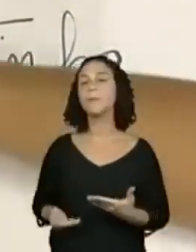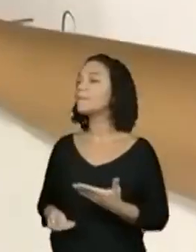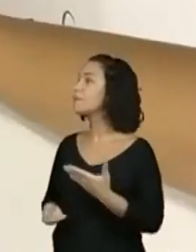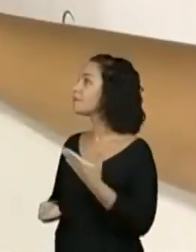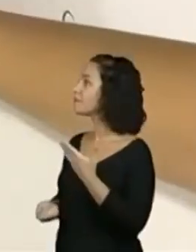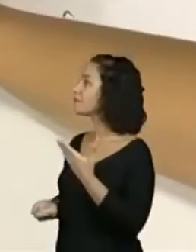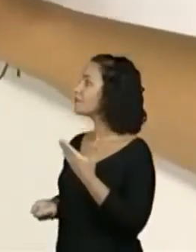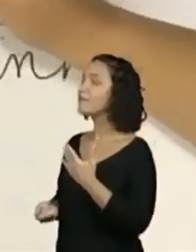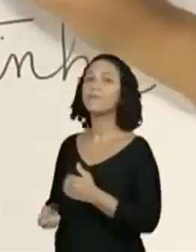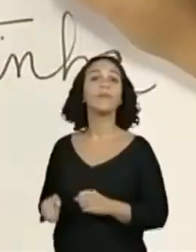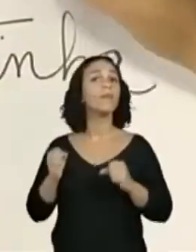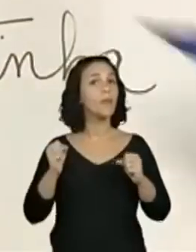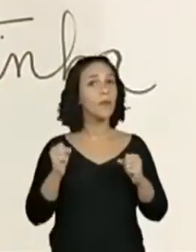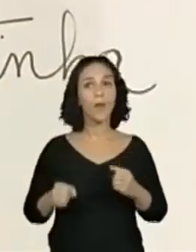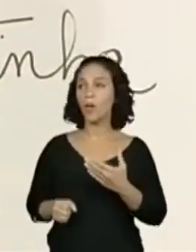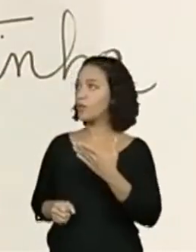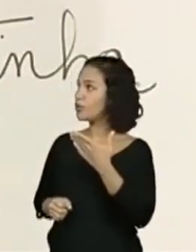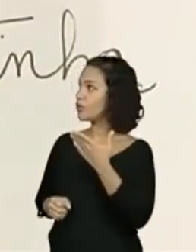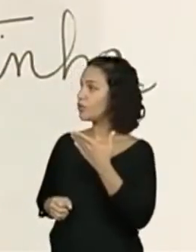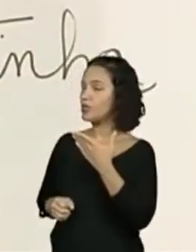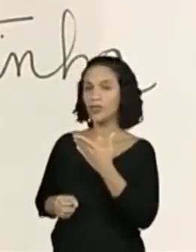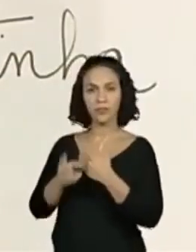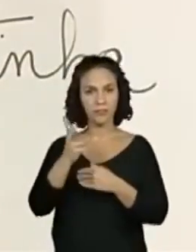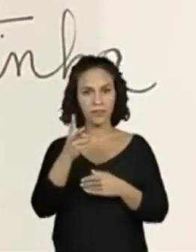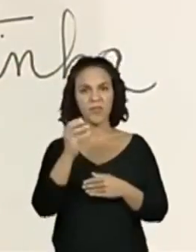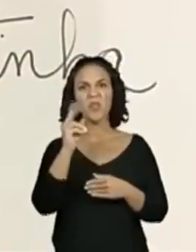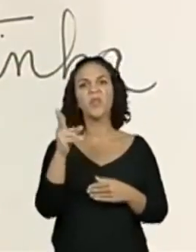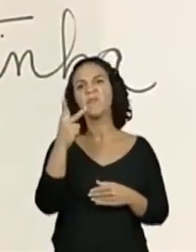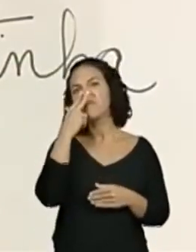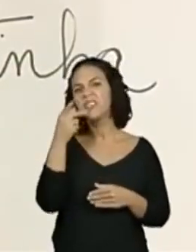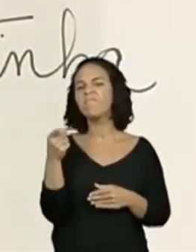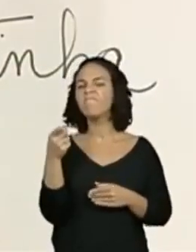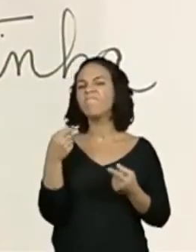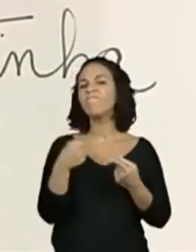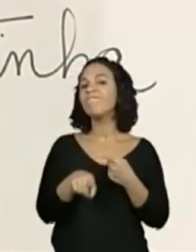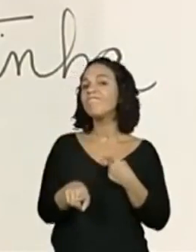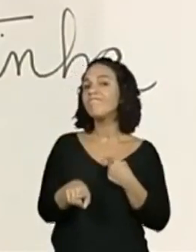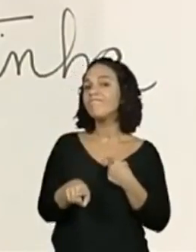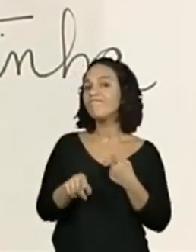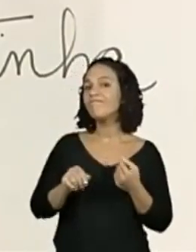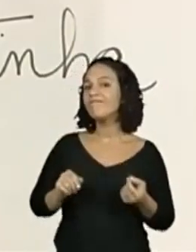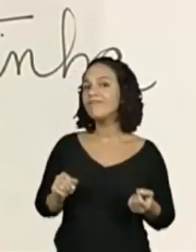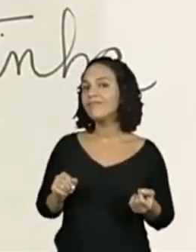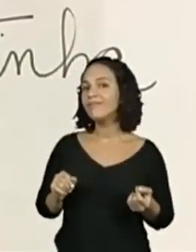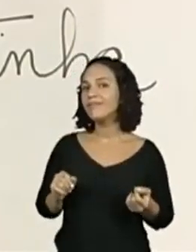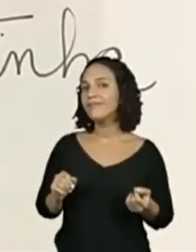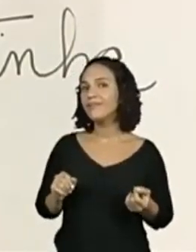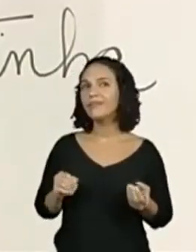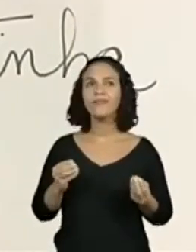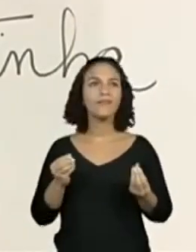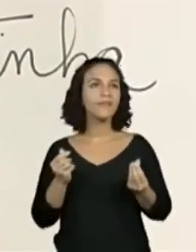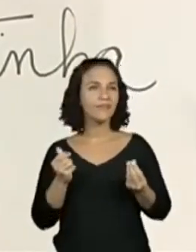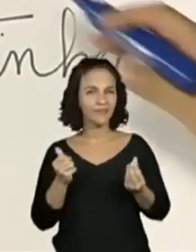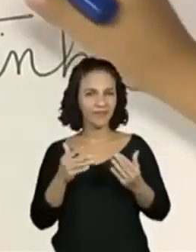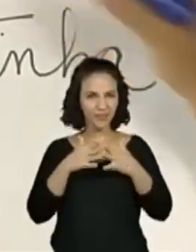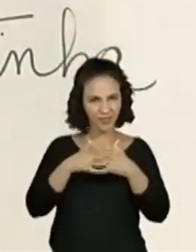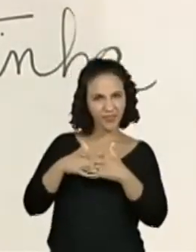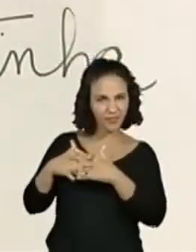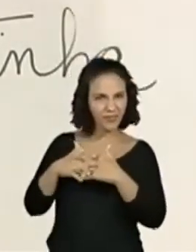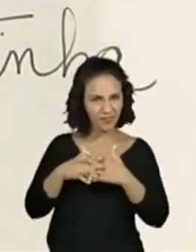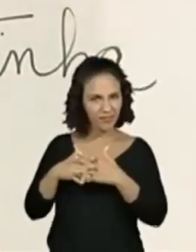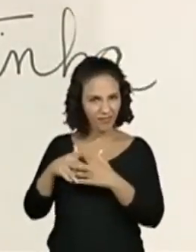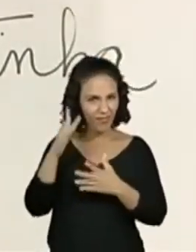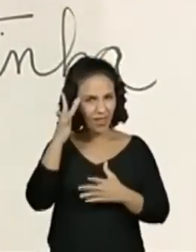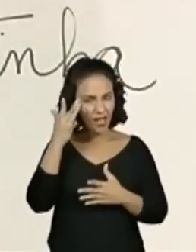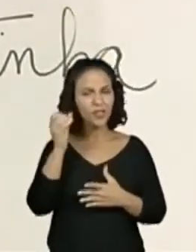a gente poderia usar o fanfarrão mesmo? Ou vocês acham que ficou muito complicado de entender